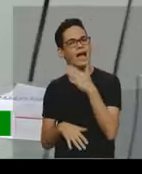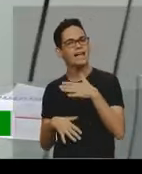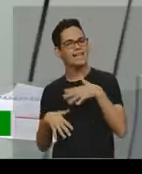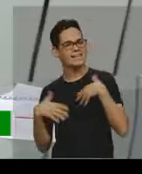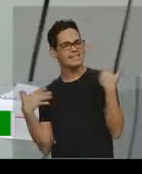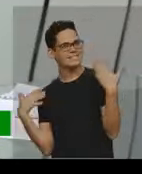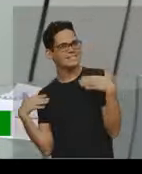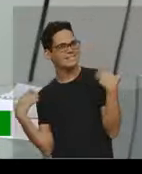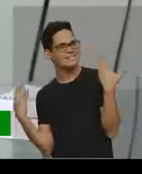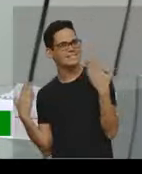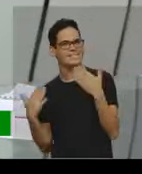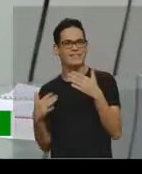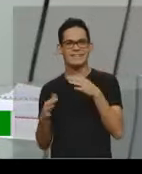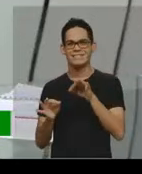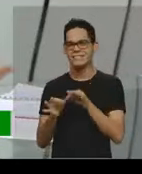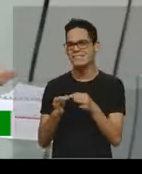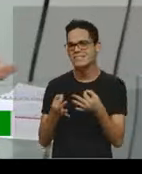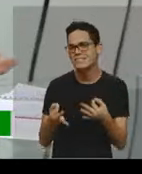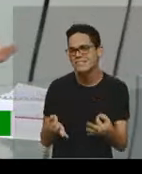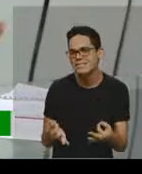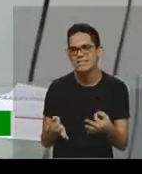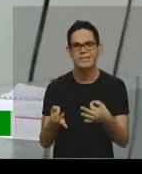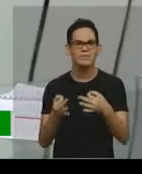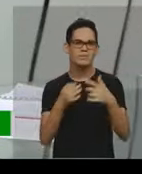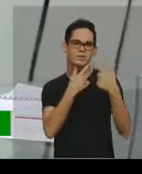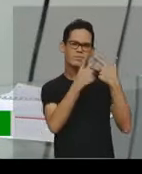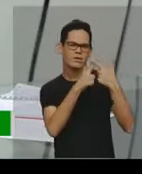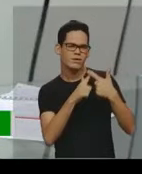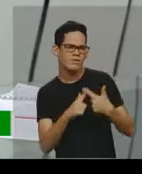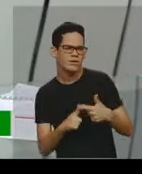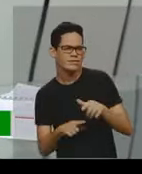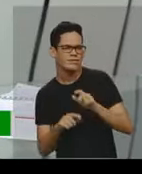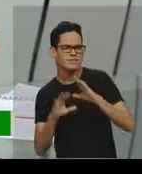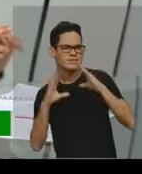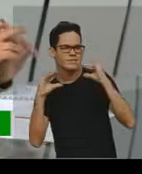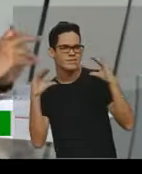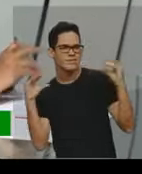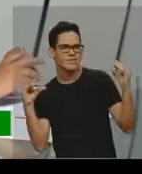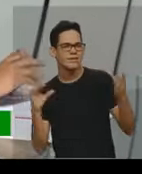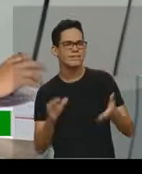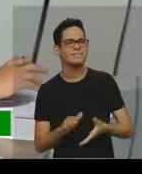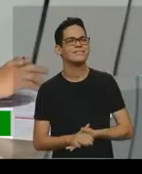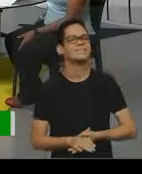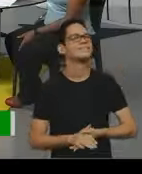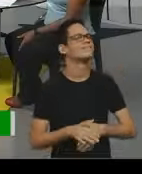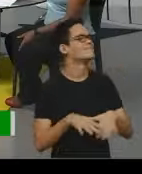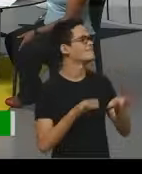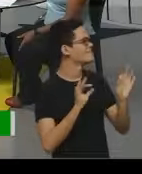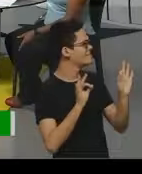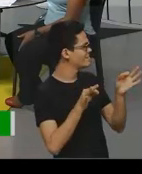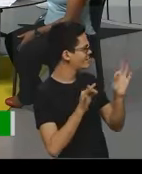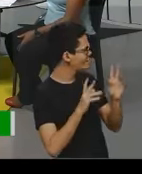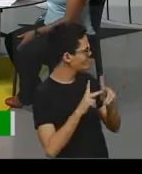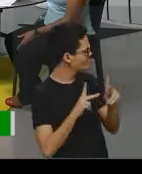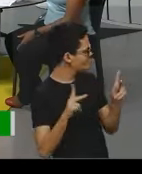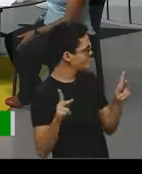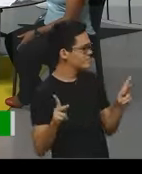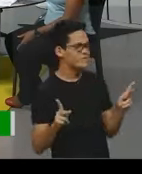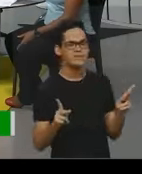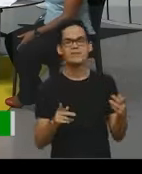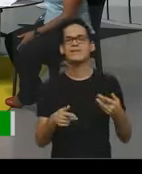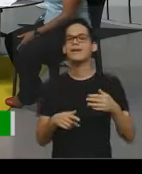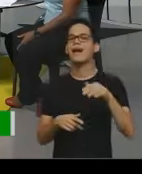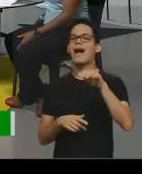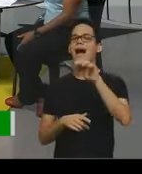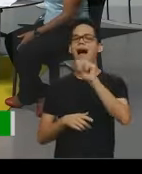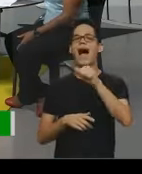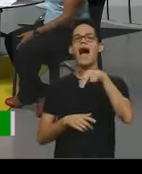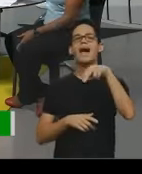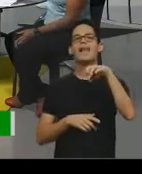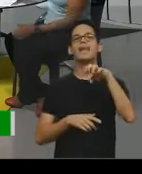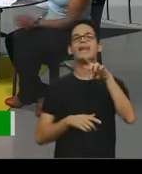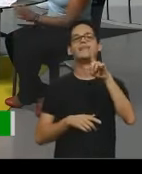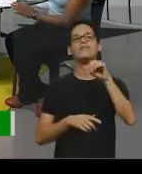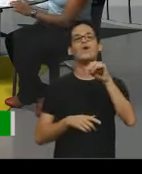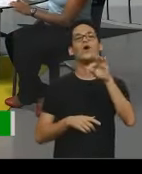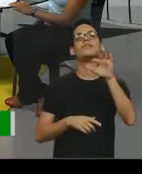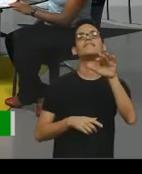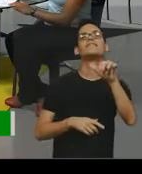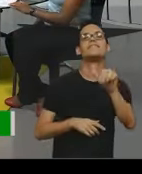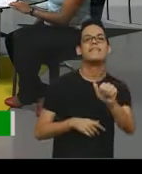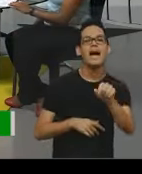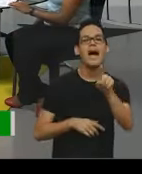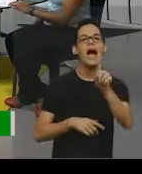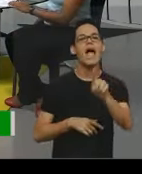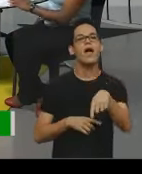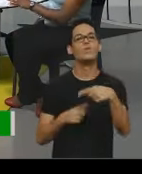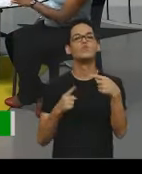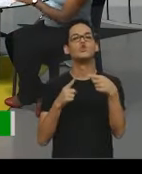linguagem simples, descontraída, né, isso, professora? Exatamente, professora Rosa, a anedota é justamente isso, né, é um gênero